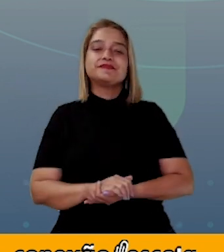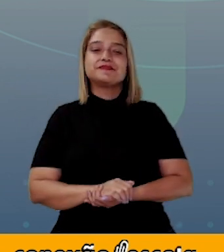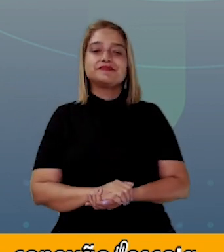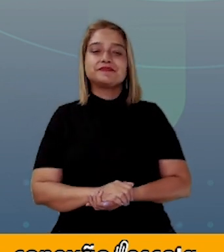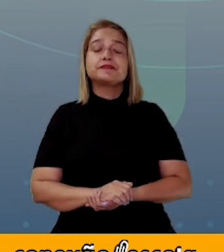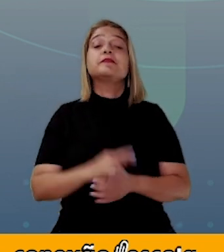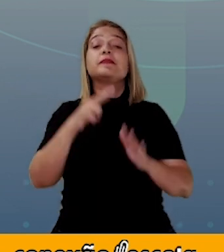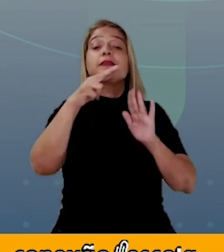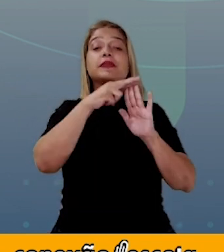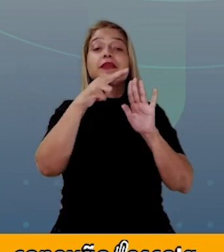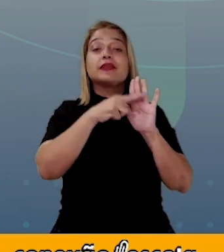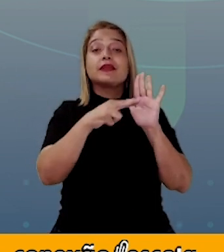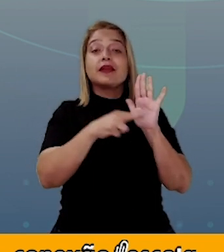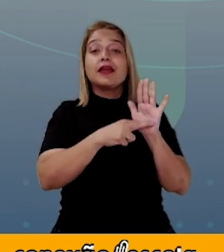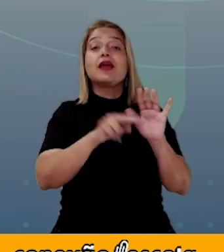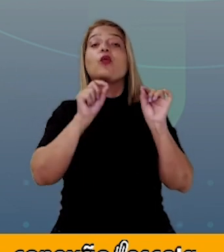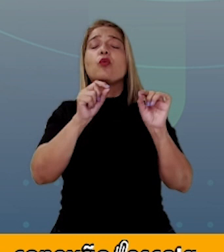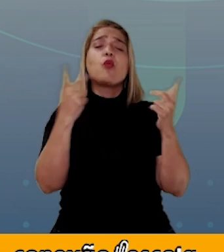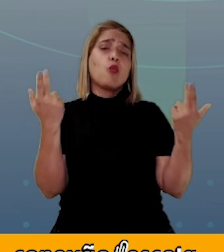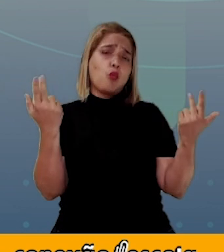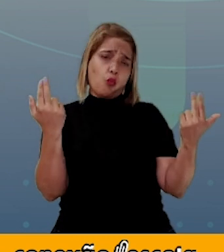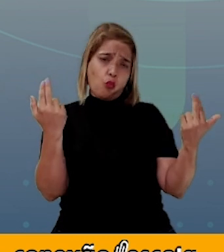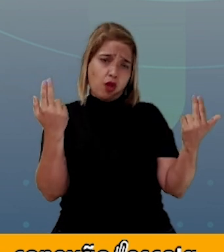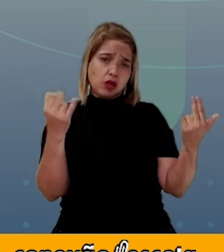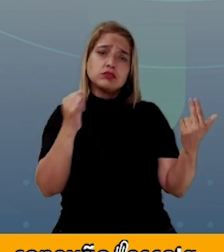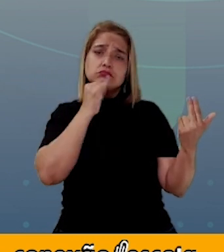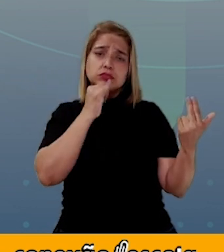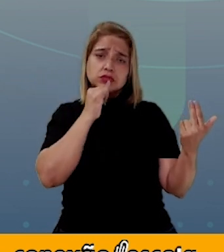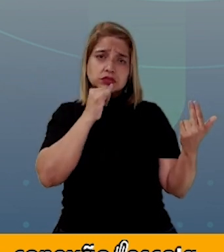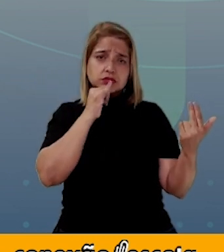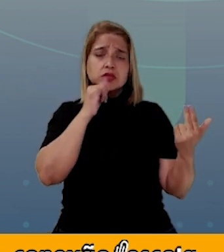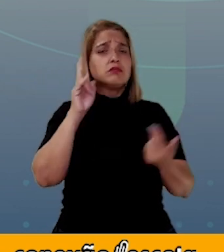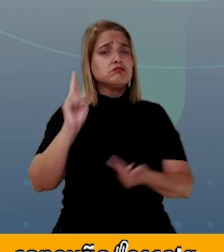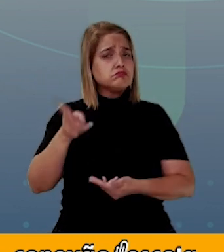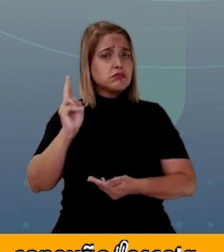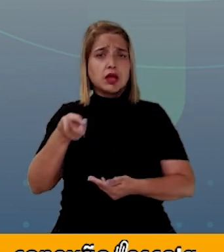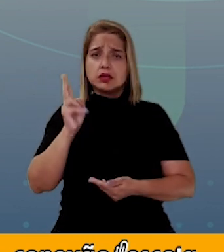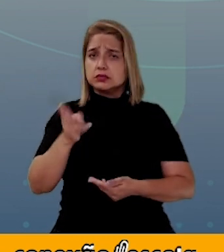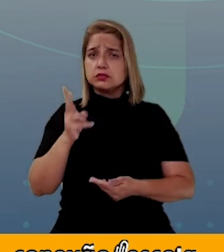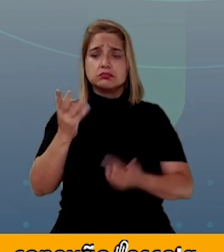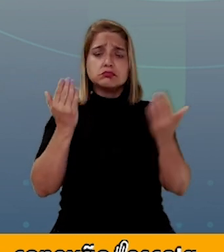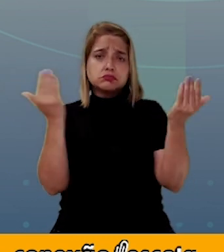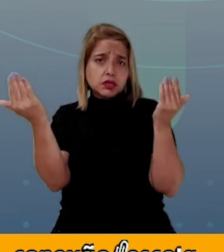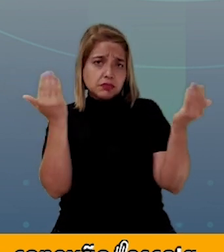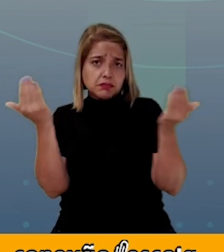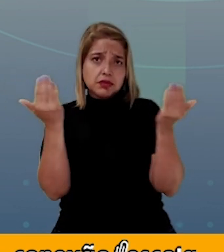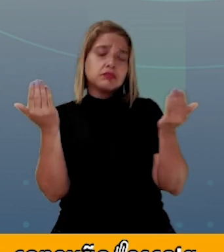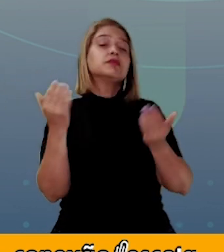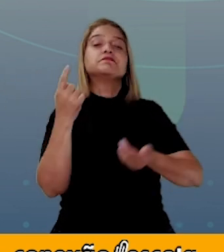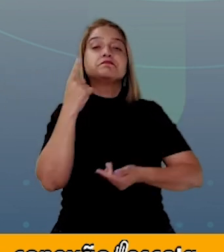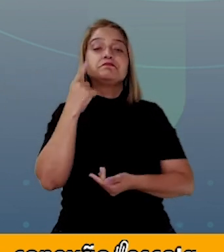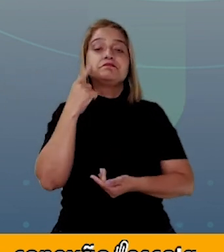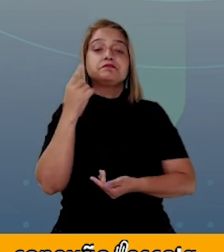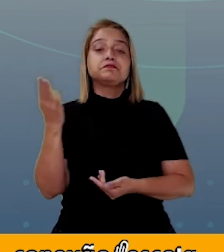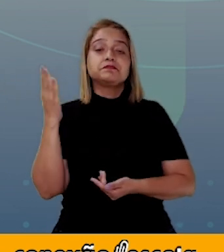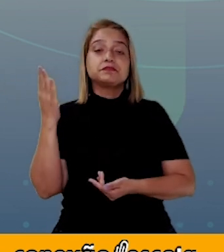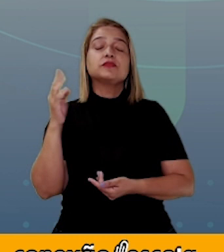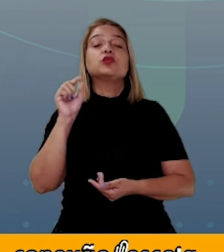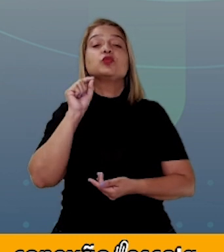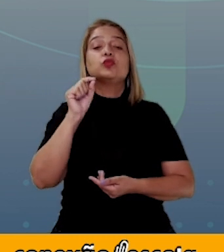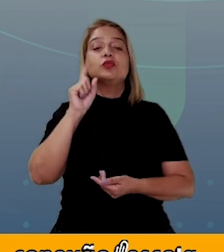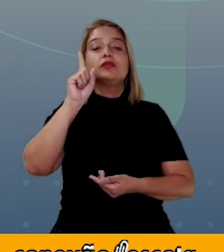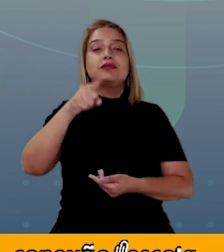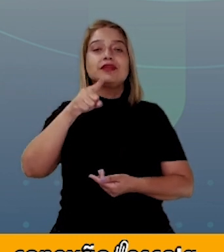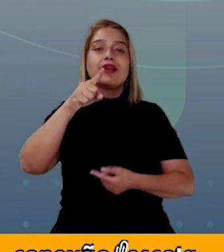A regra é a mesma. Manter a proporção. Agora, vamos fazer um